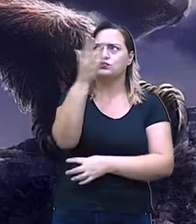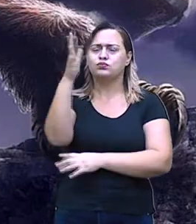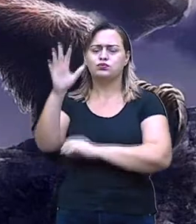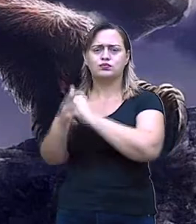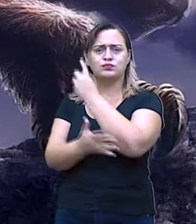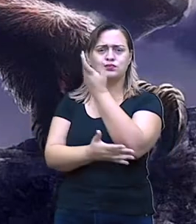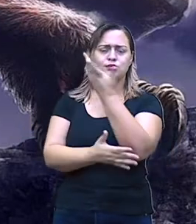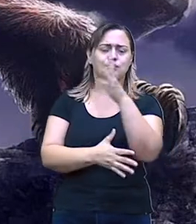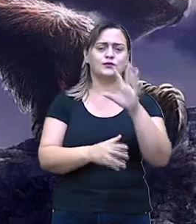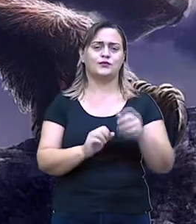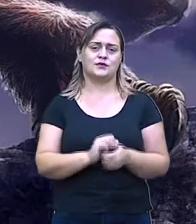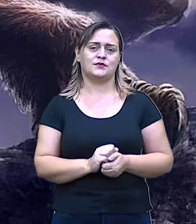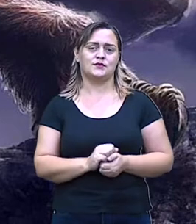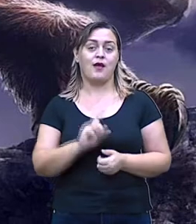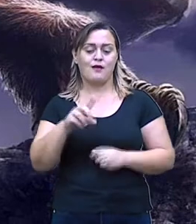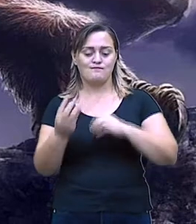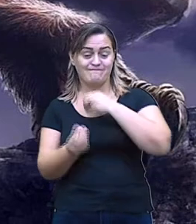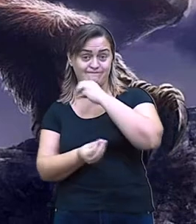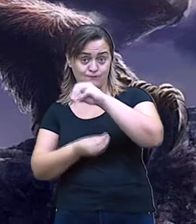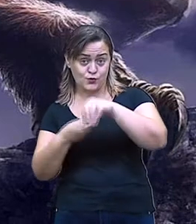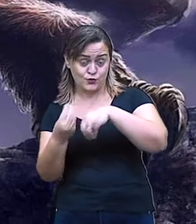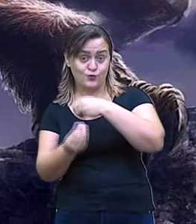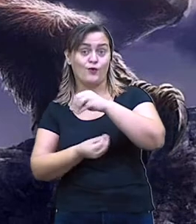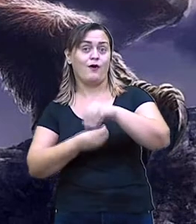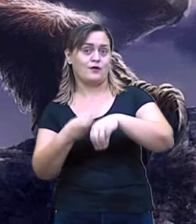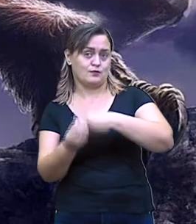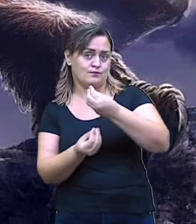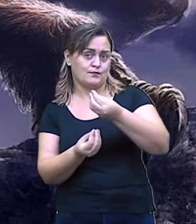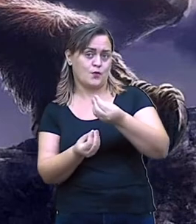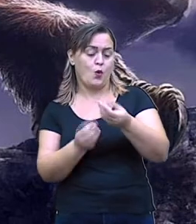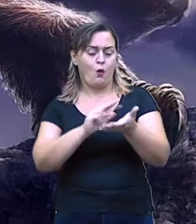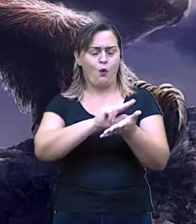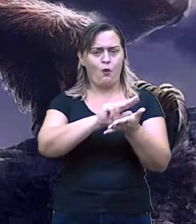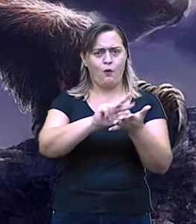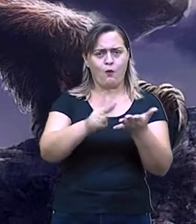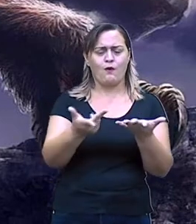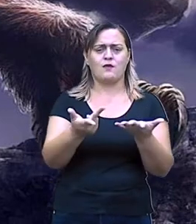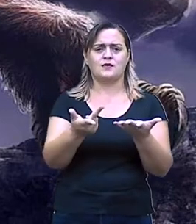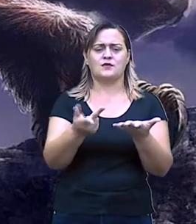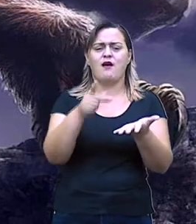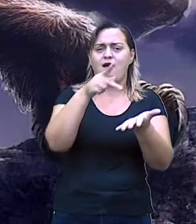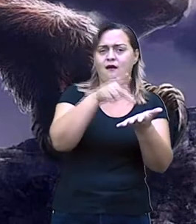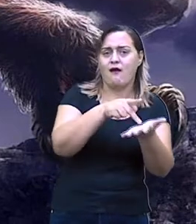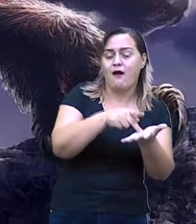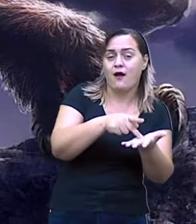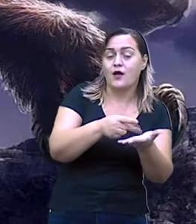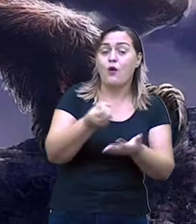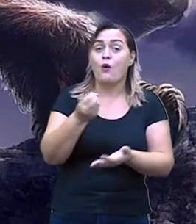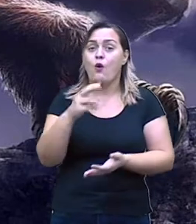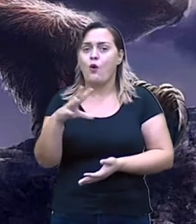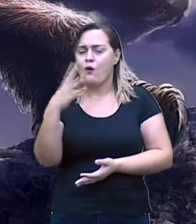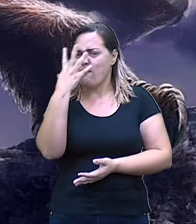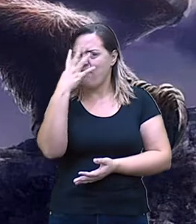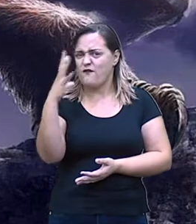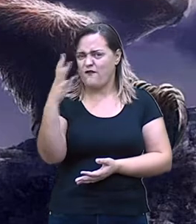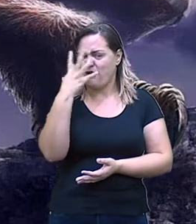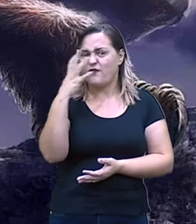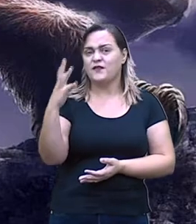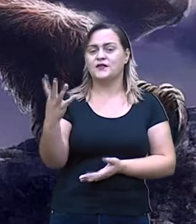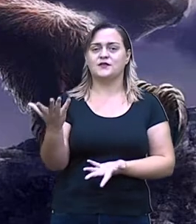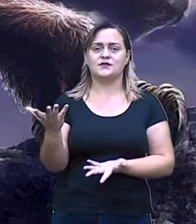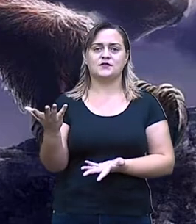fatos, reais com imaginários. Ou seja, história e fantasia. As lendas são